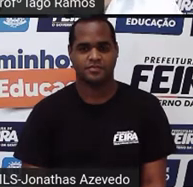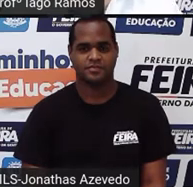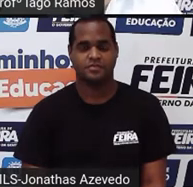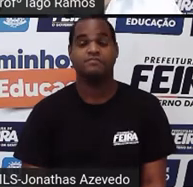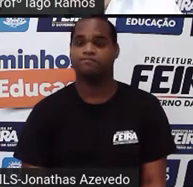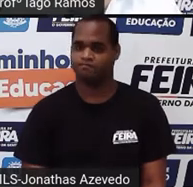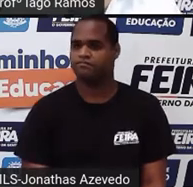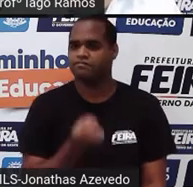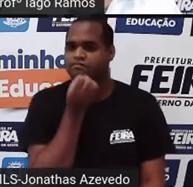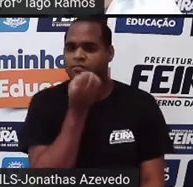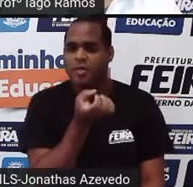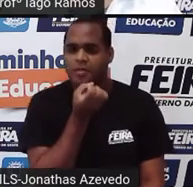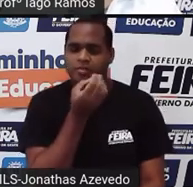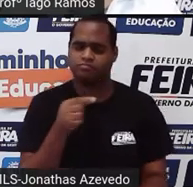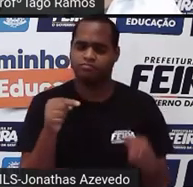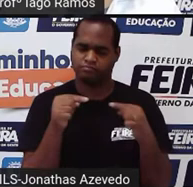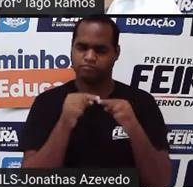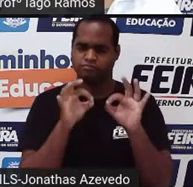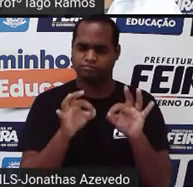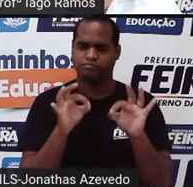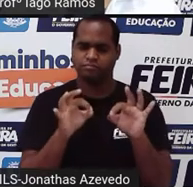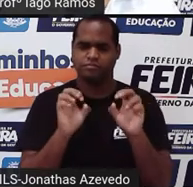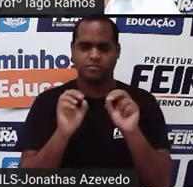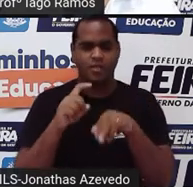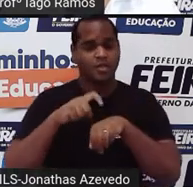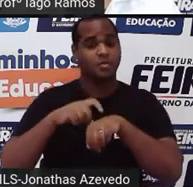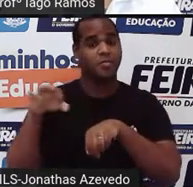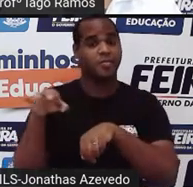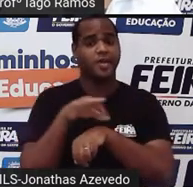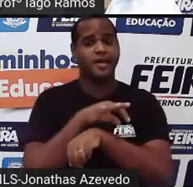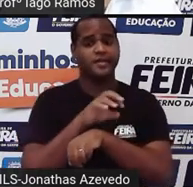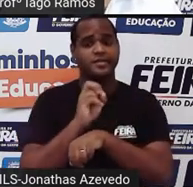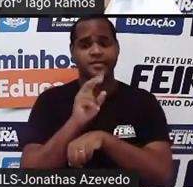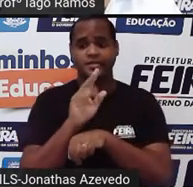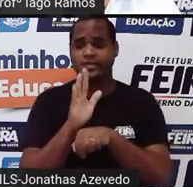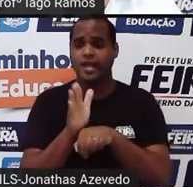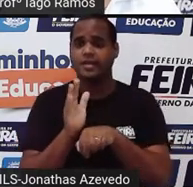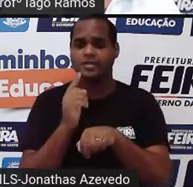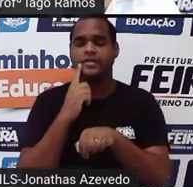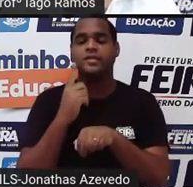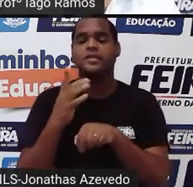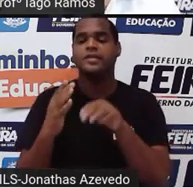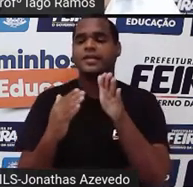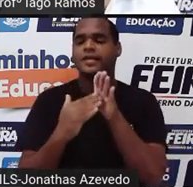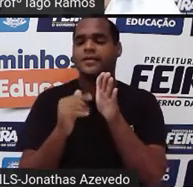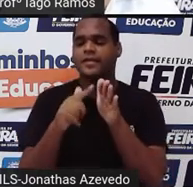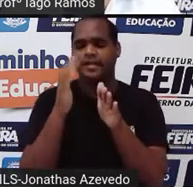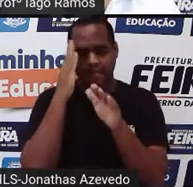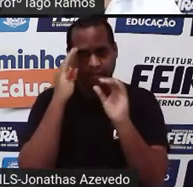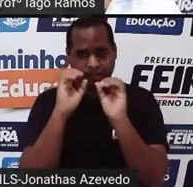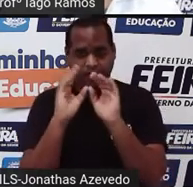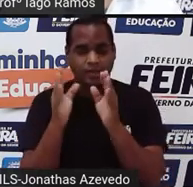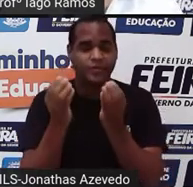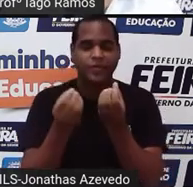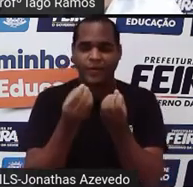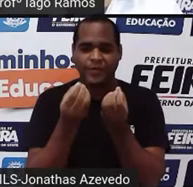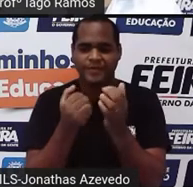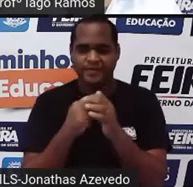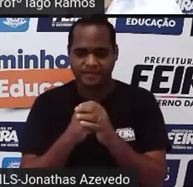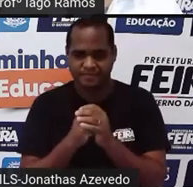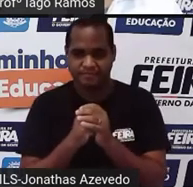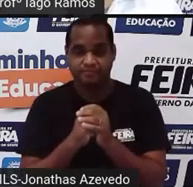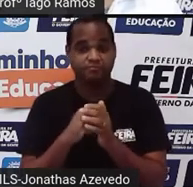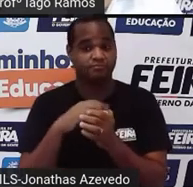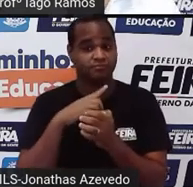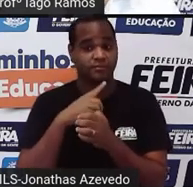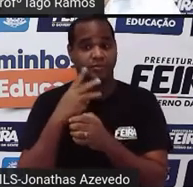Bom, então é isso aí, olha só, o tempo encerrou. E aí, até aqui você entendeu quanto? Se foi